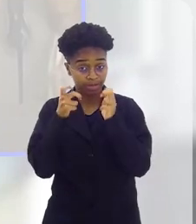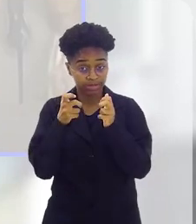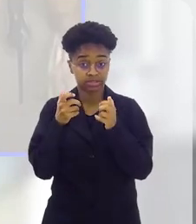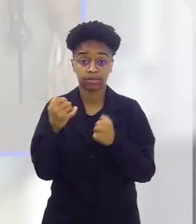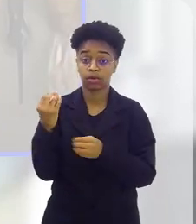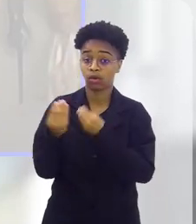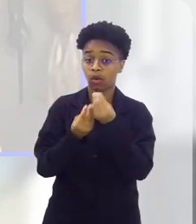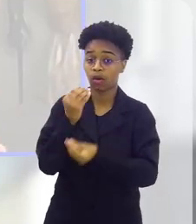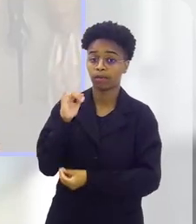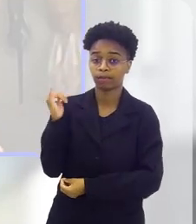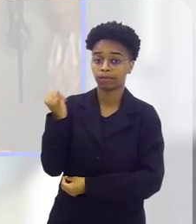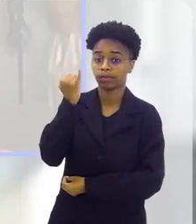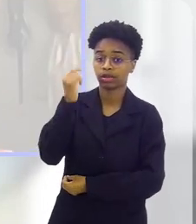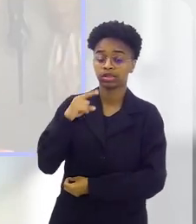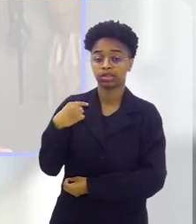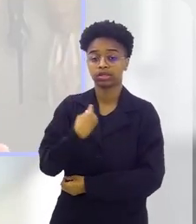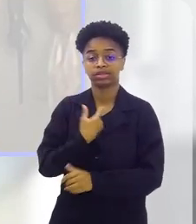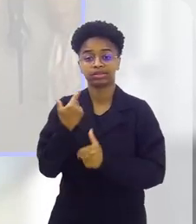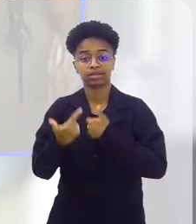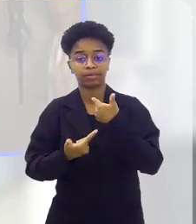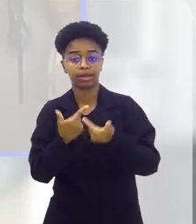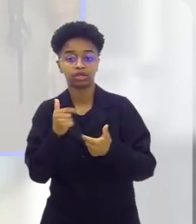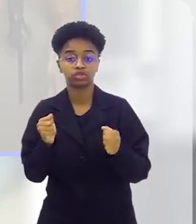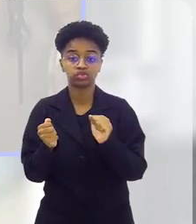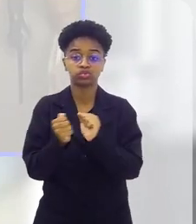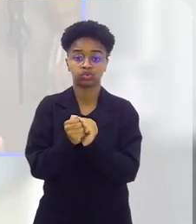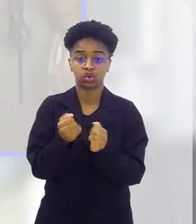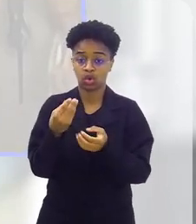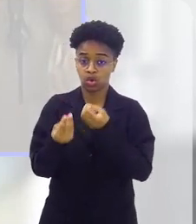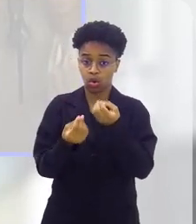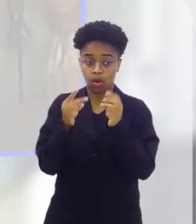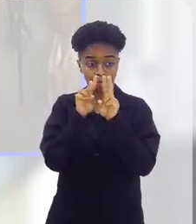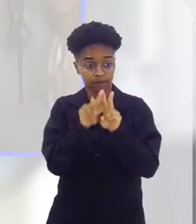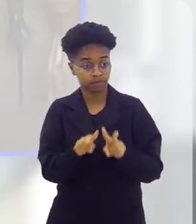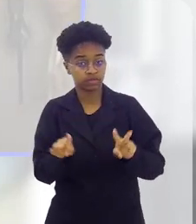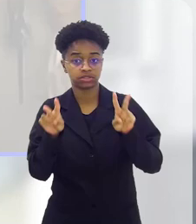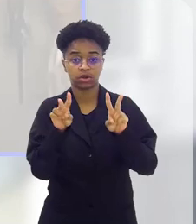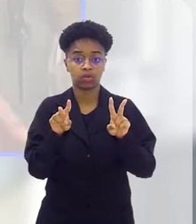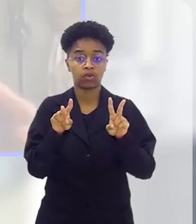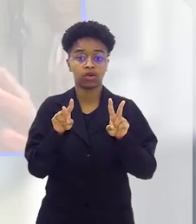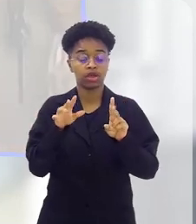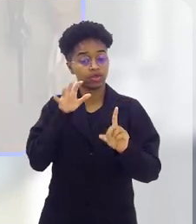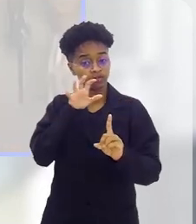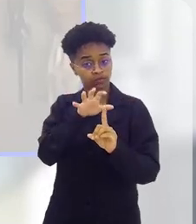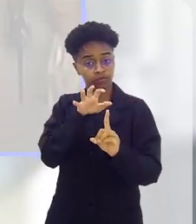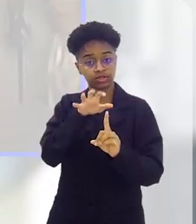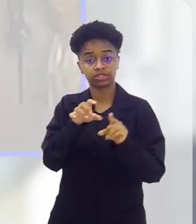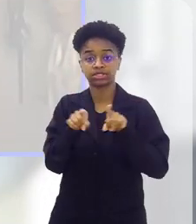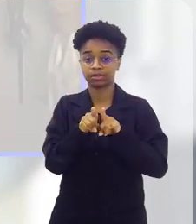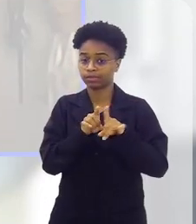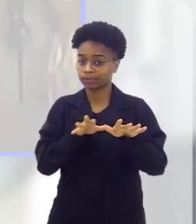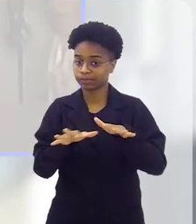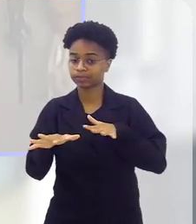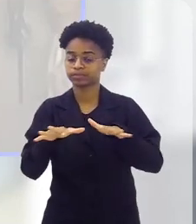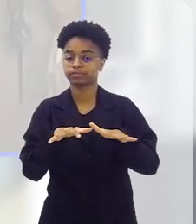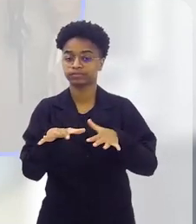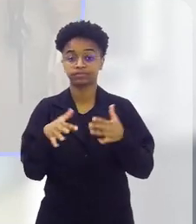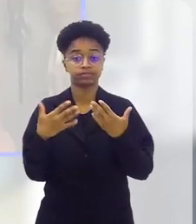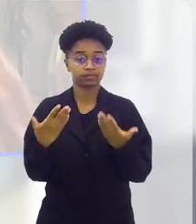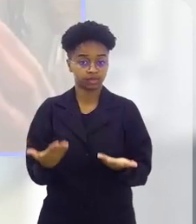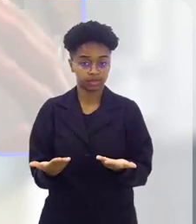importância da gente trabalhar em conjunto, o quanto a visão interfere na motricidade.